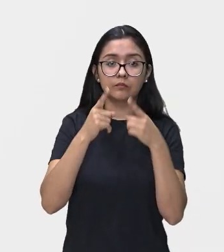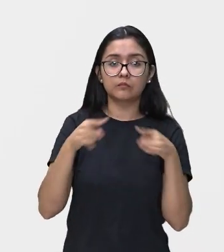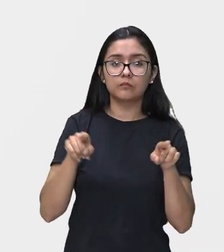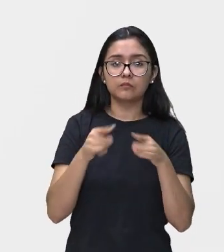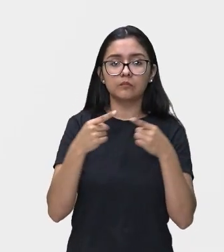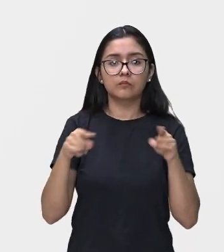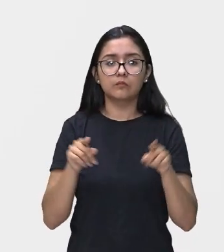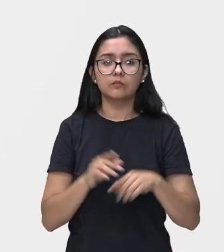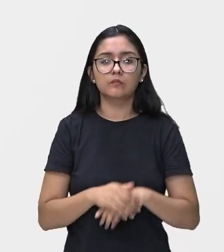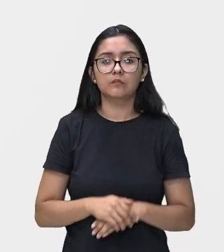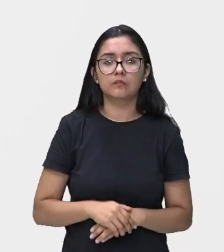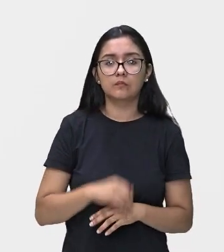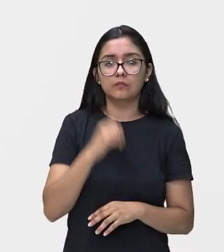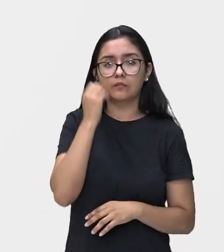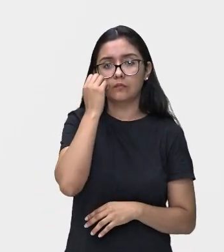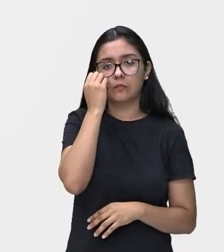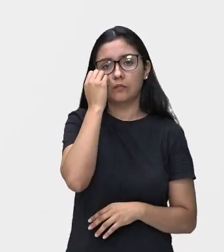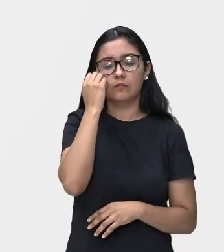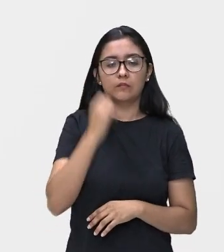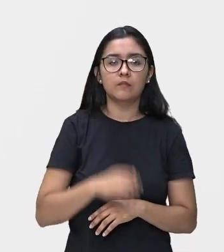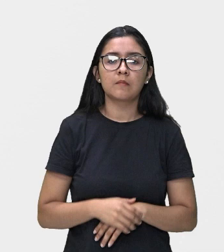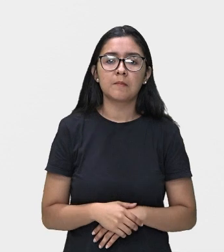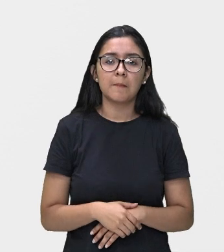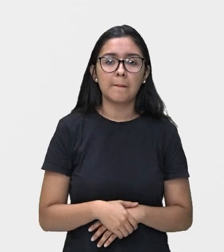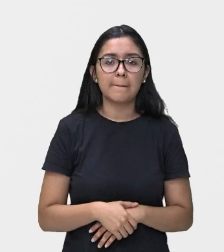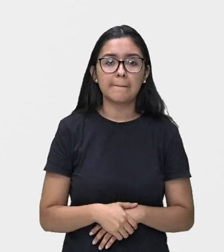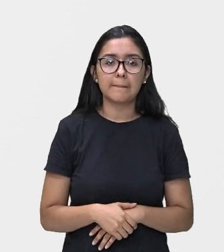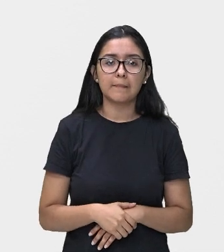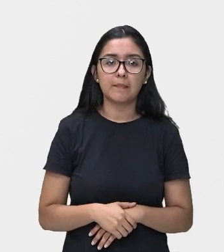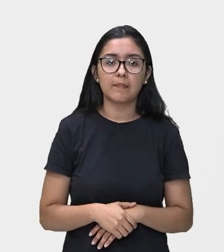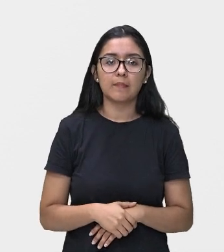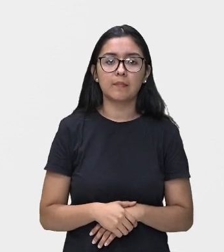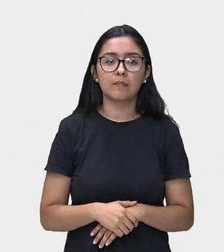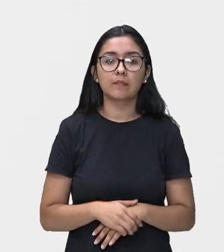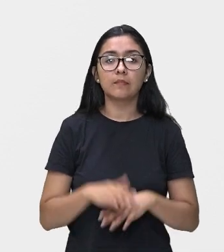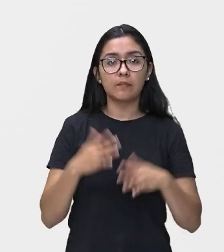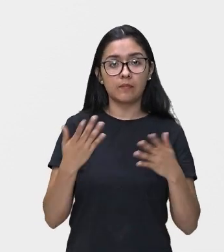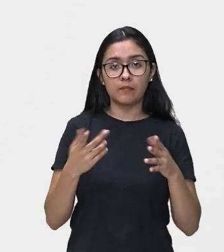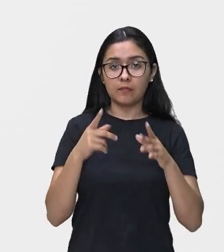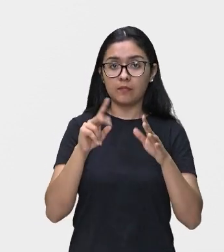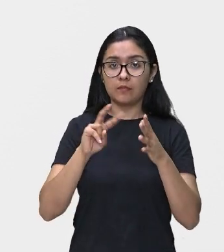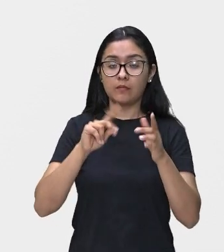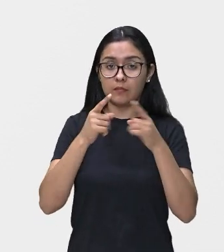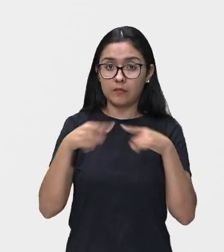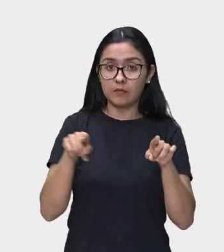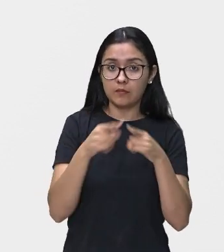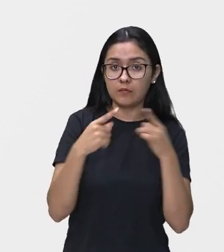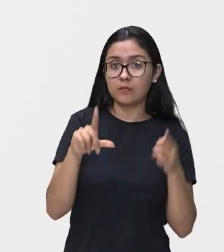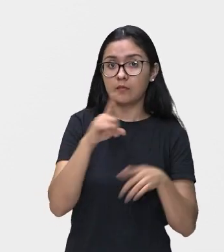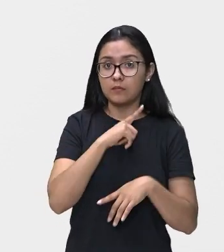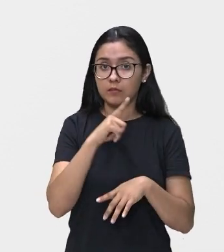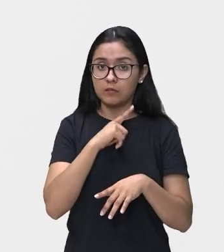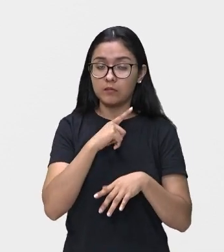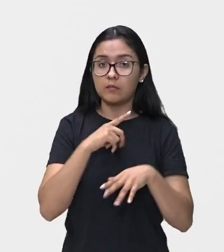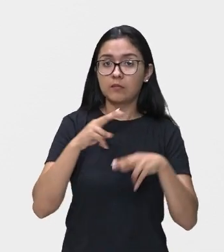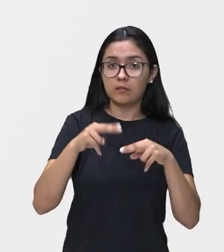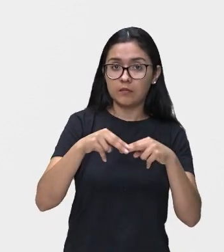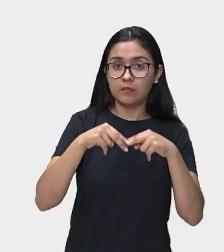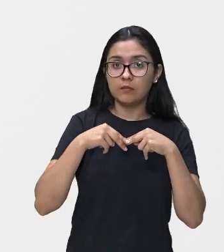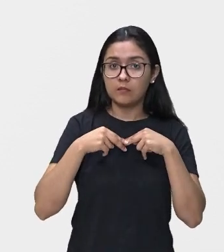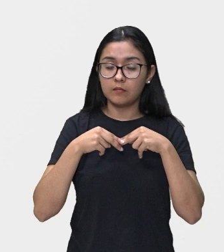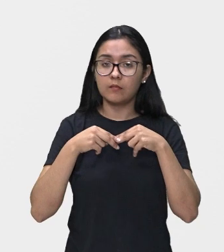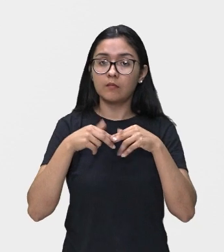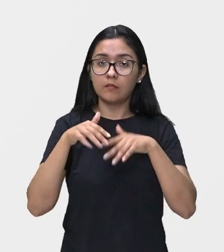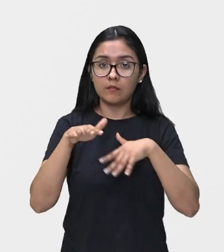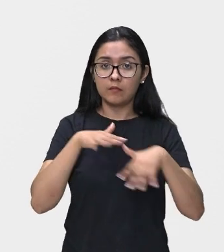qualquer definição de música passa pela noção do tempo. A música só existe quando em movimento pelo